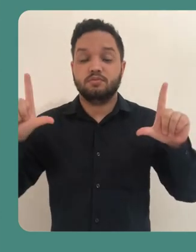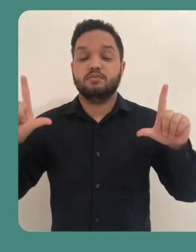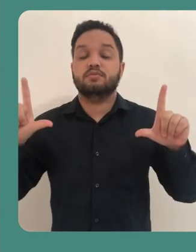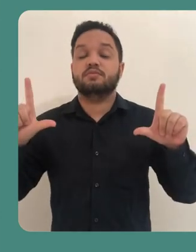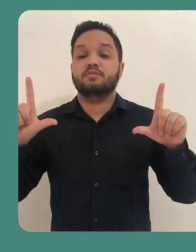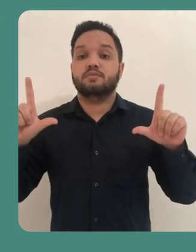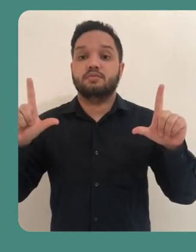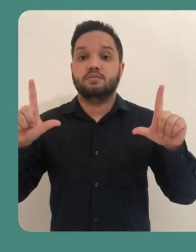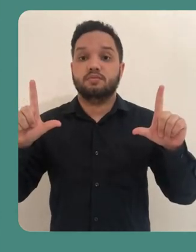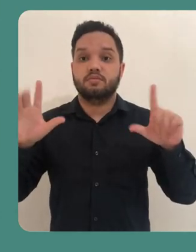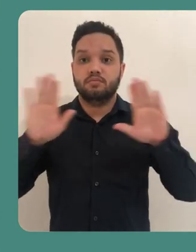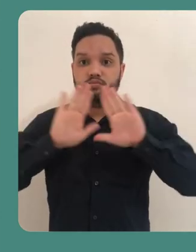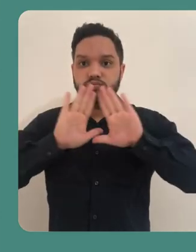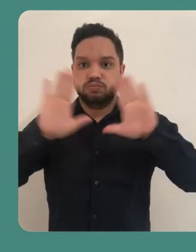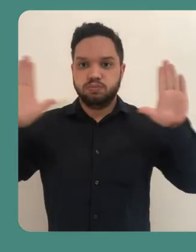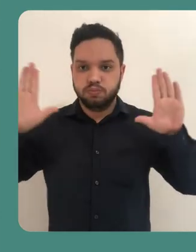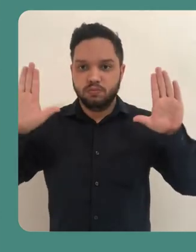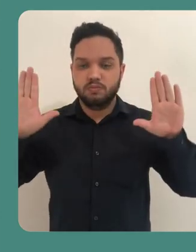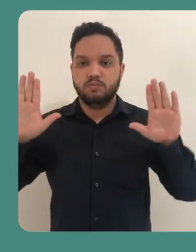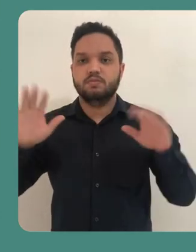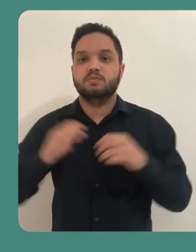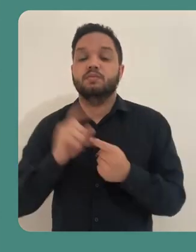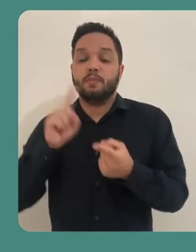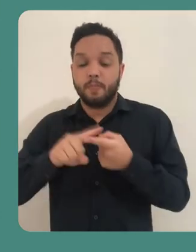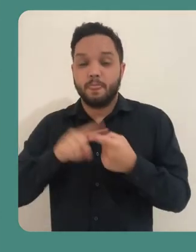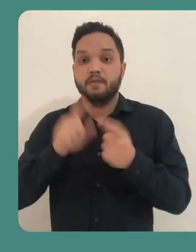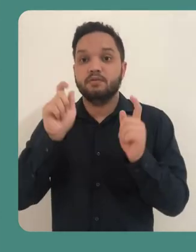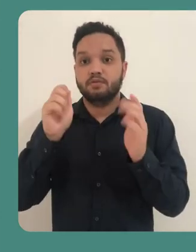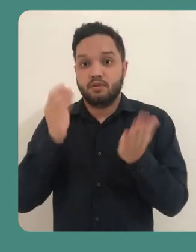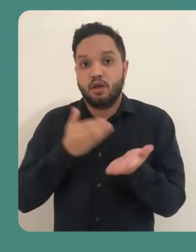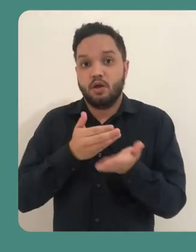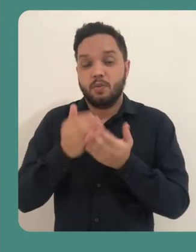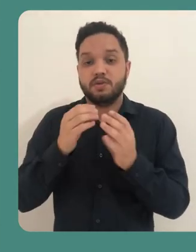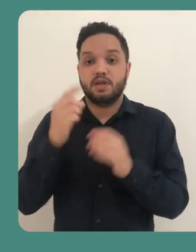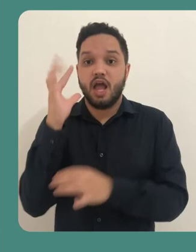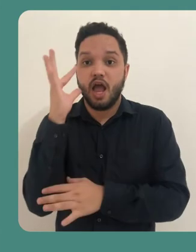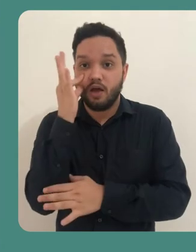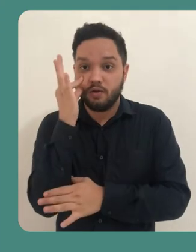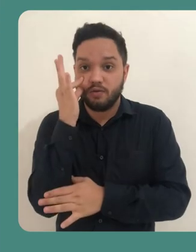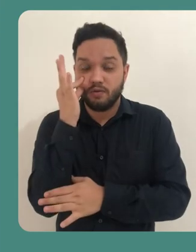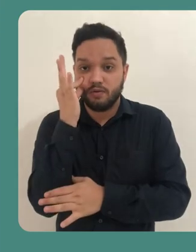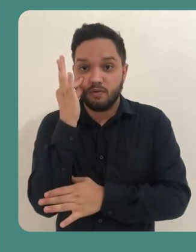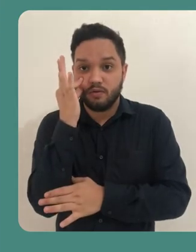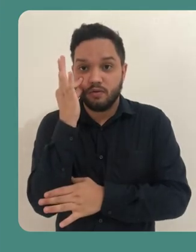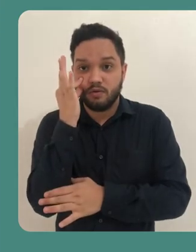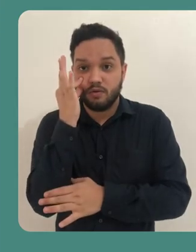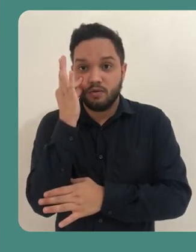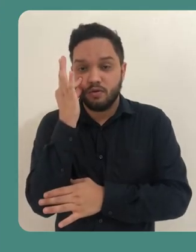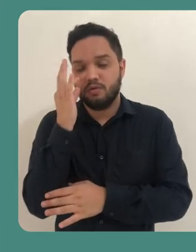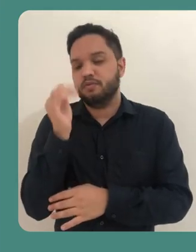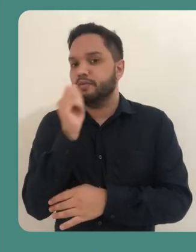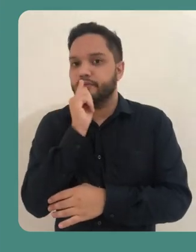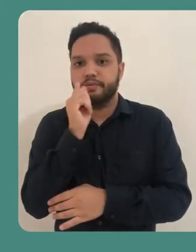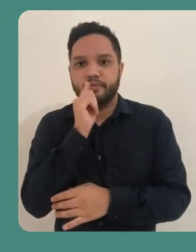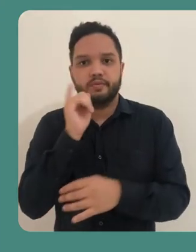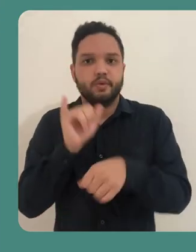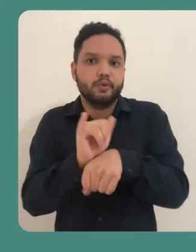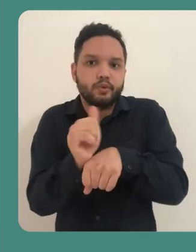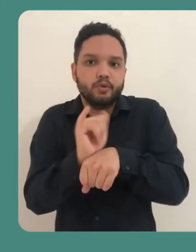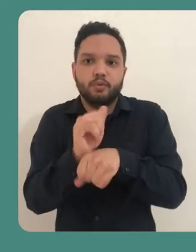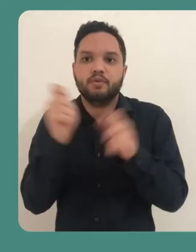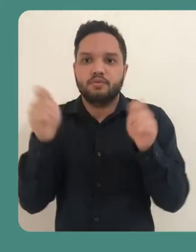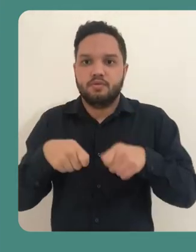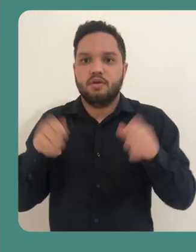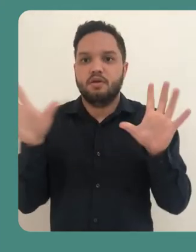cheia. É possível iniciar também a transmissão ao vivo em plataformas de streaming, como o YouTube. E, para